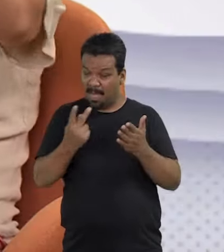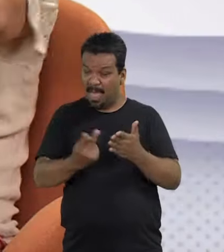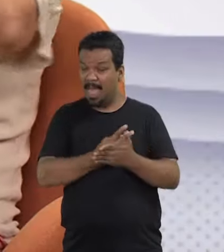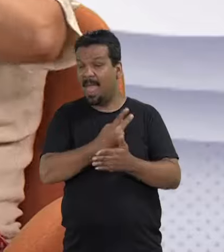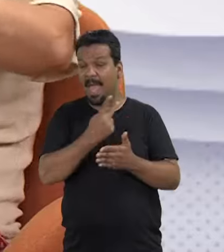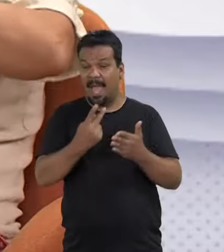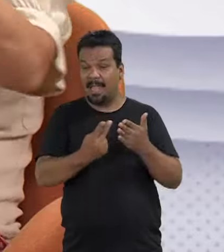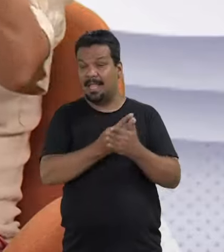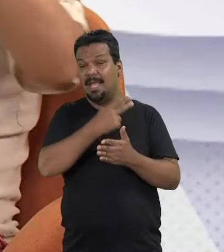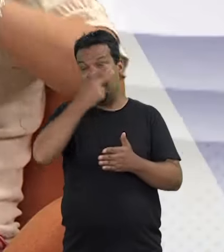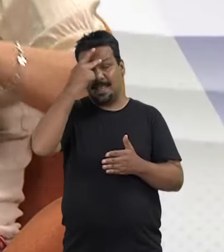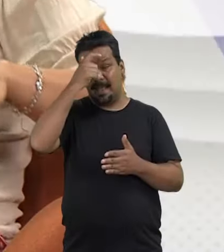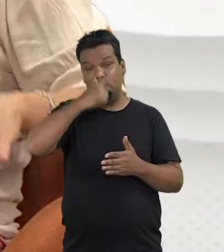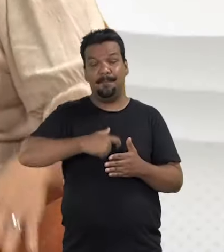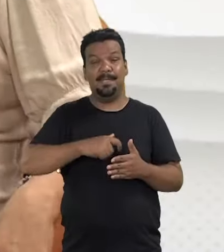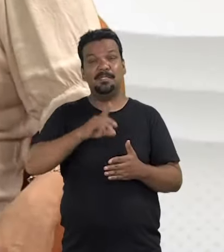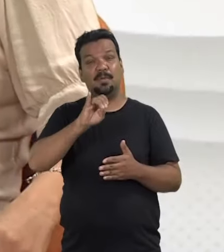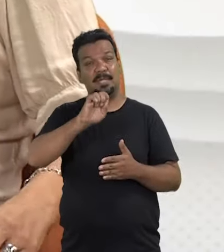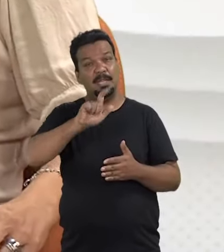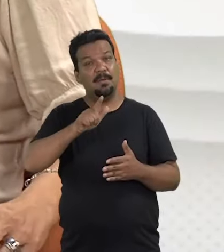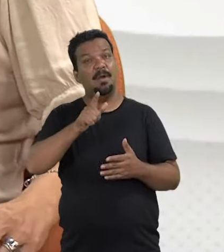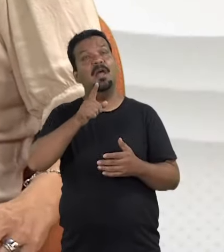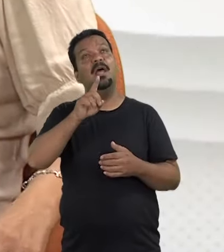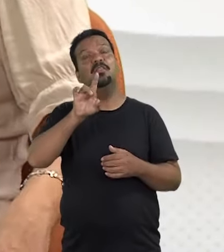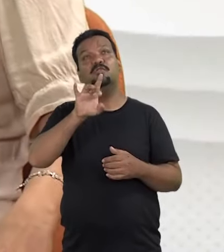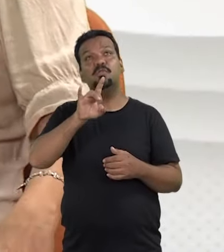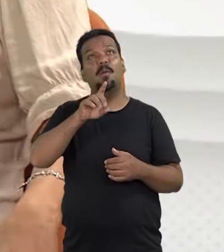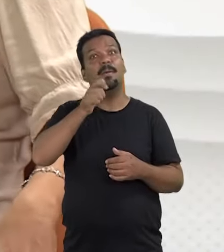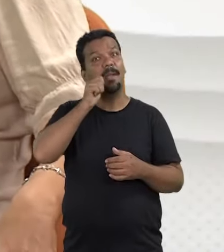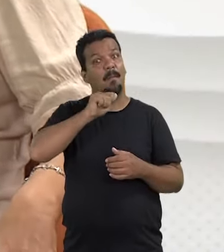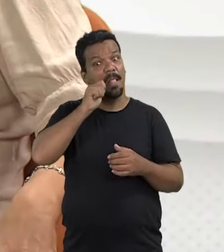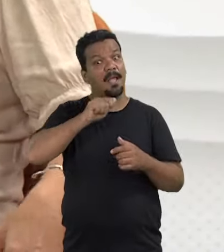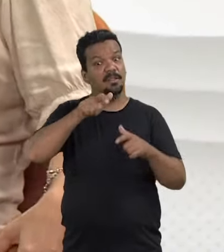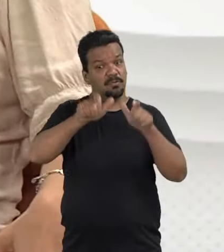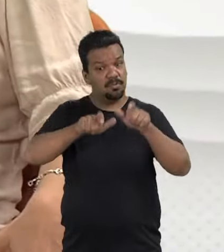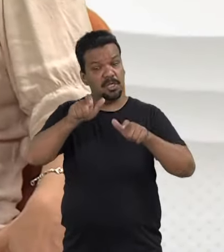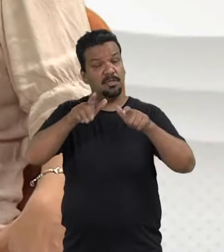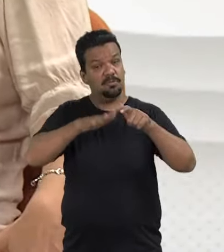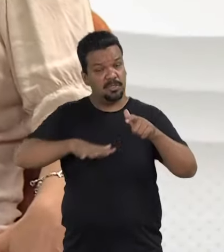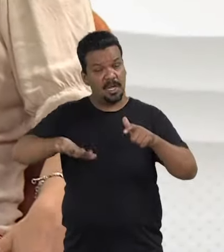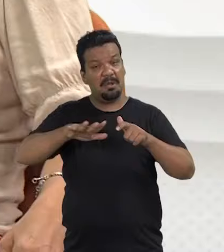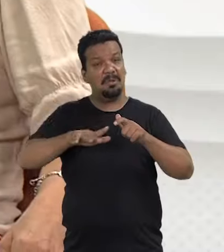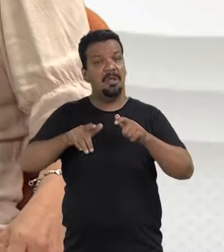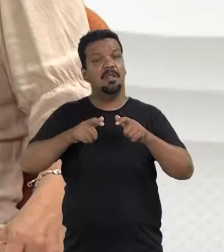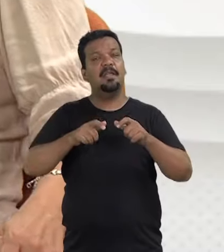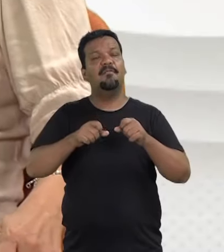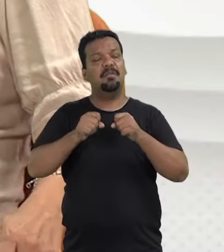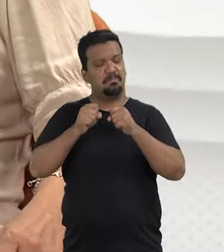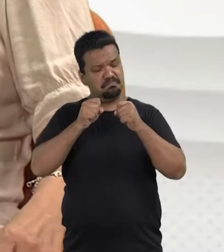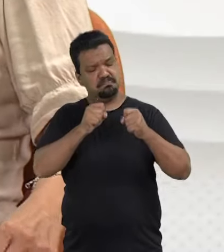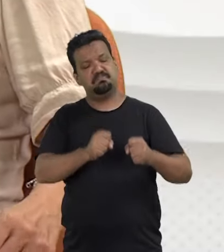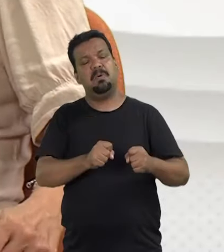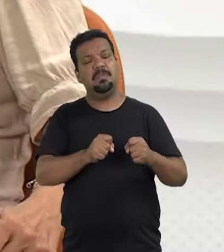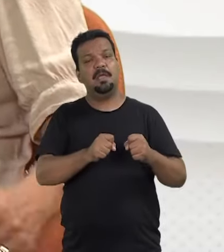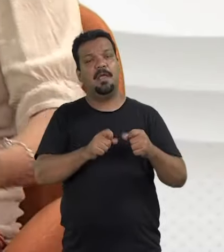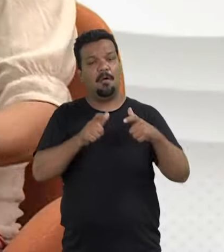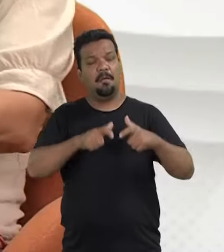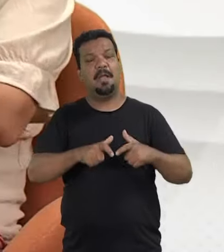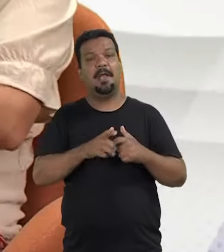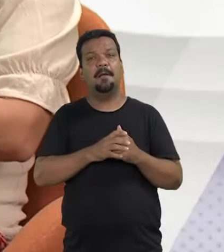distorcida da pessoa de Dilma. Não só ela aqui, mas as mulheres, de um modo geral, quando estão em cargo de poder e que